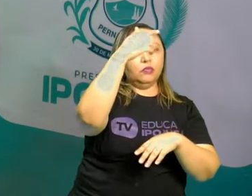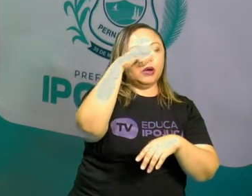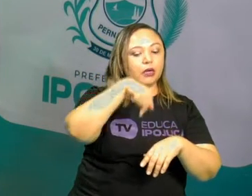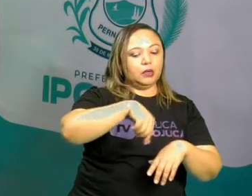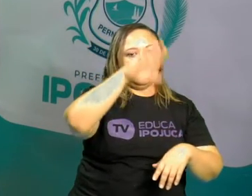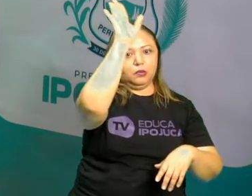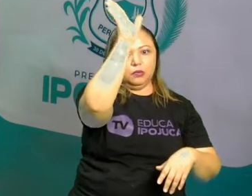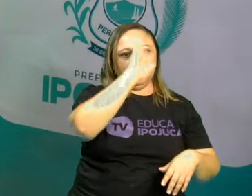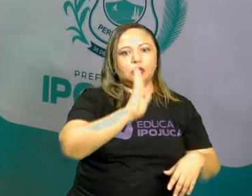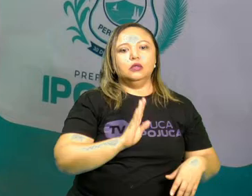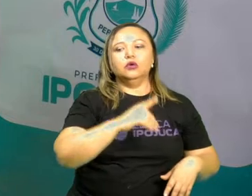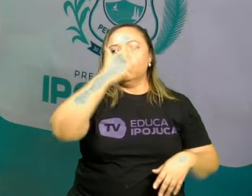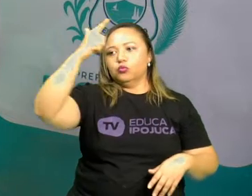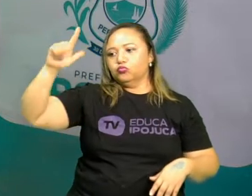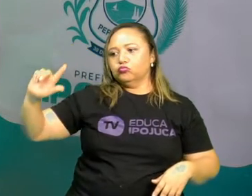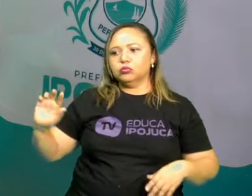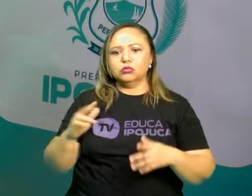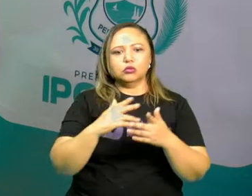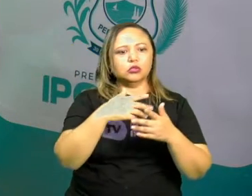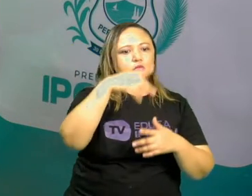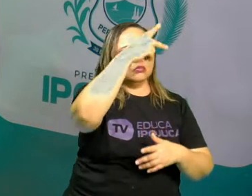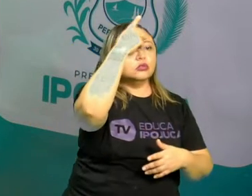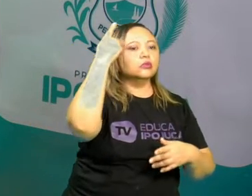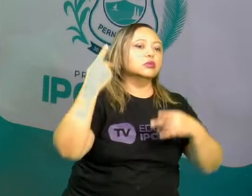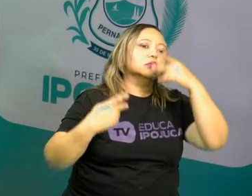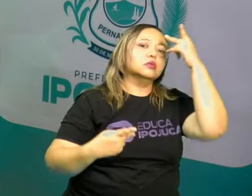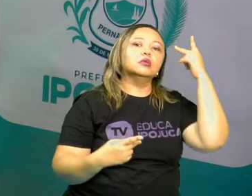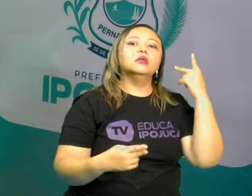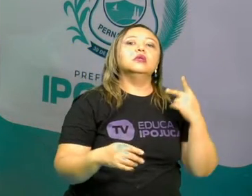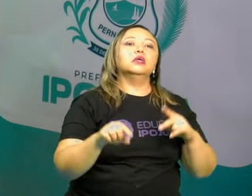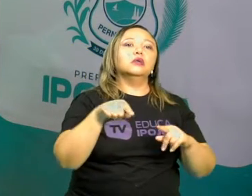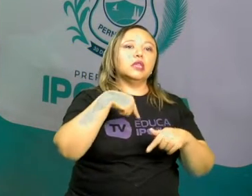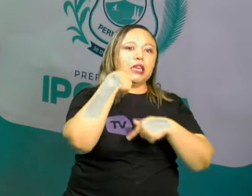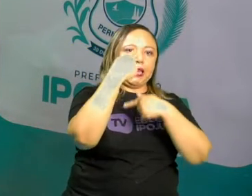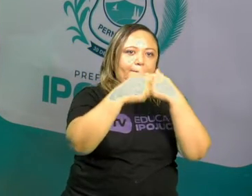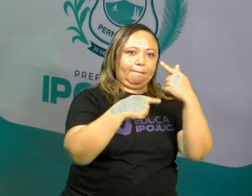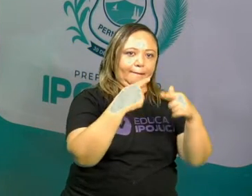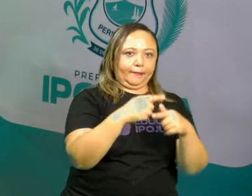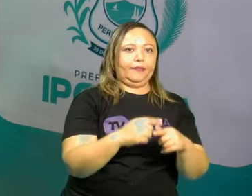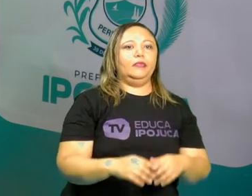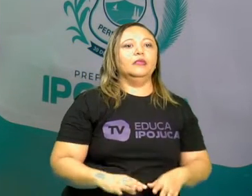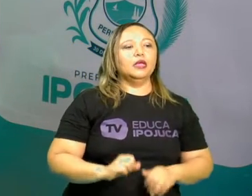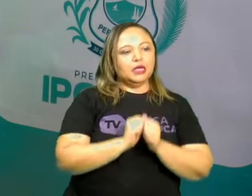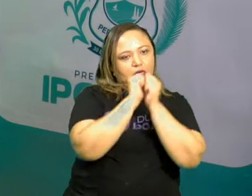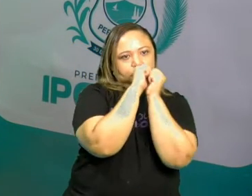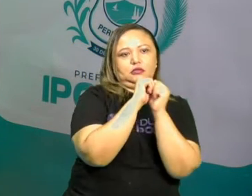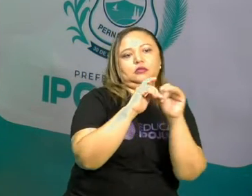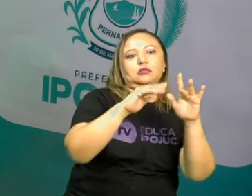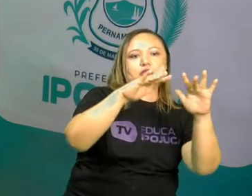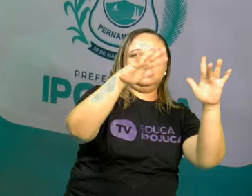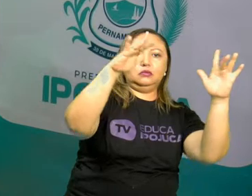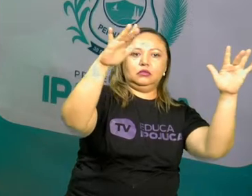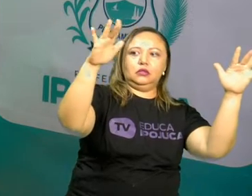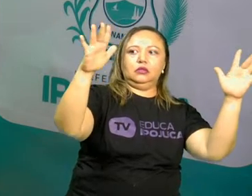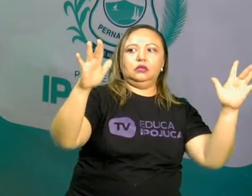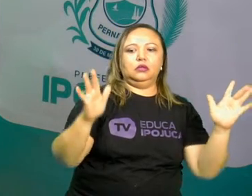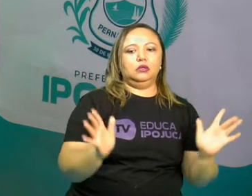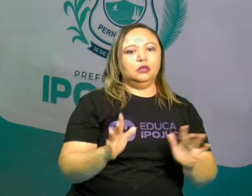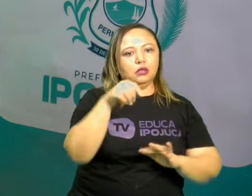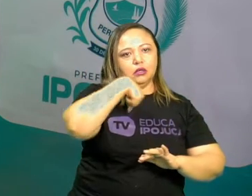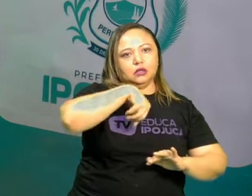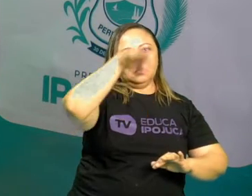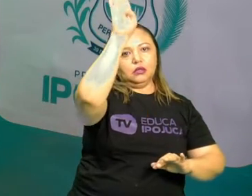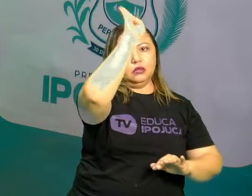Antes, eles só conheciam a parte do litoral, depois eles começaram a interiorizar o processo econômico, aí que